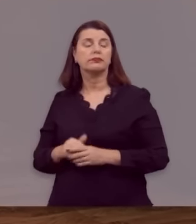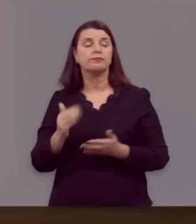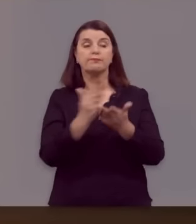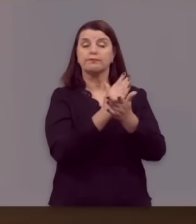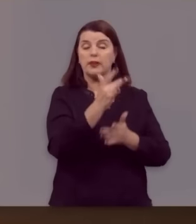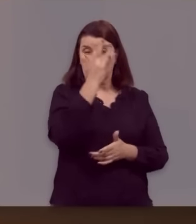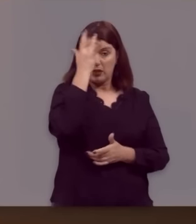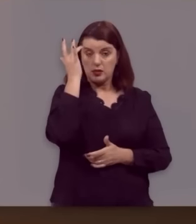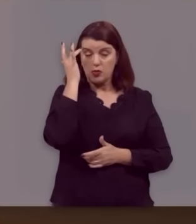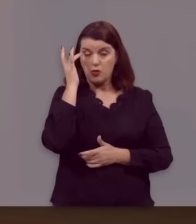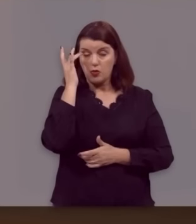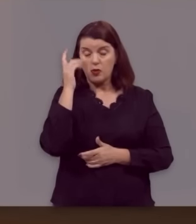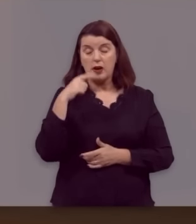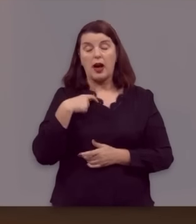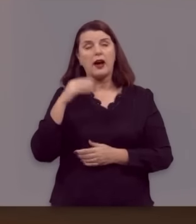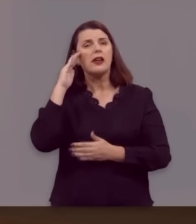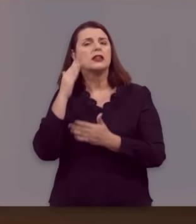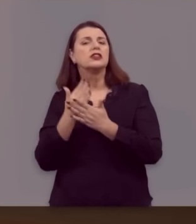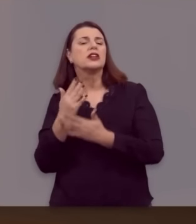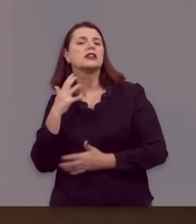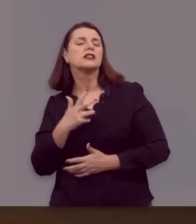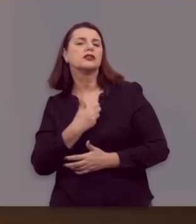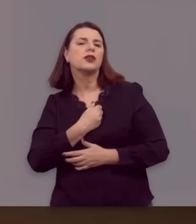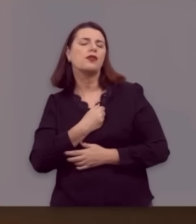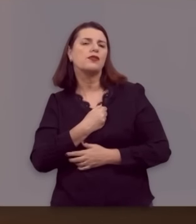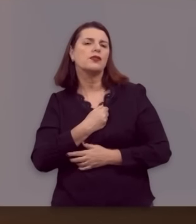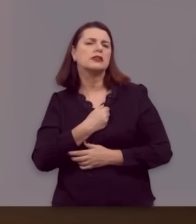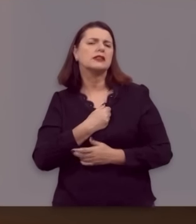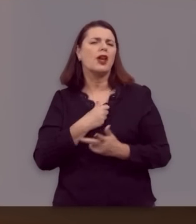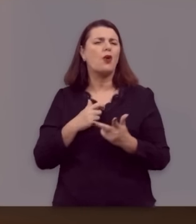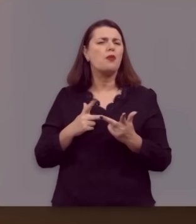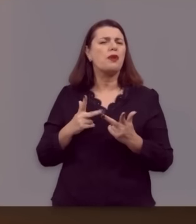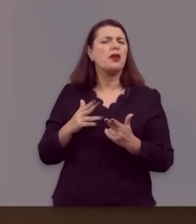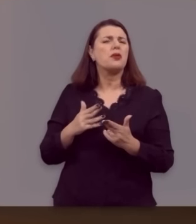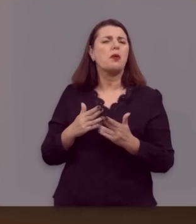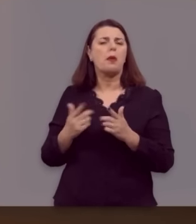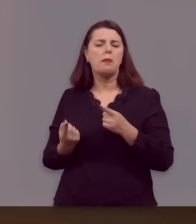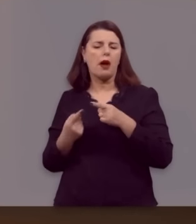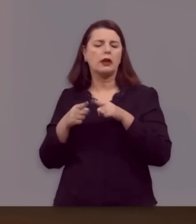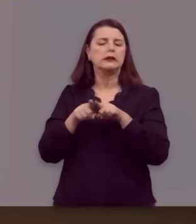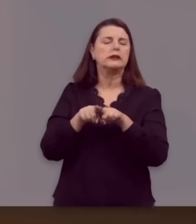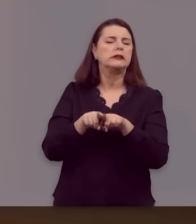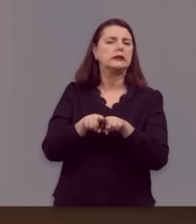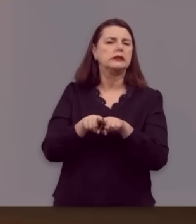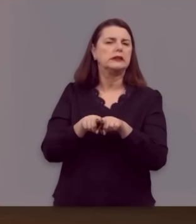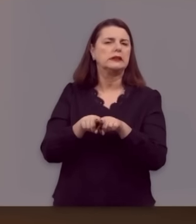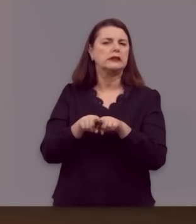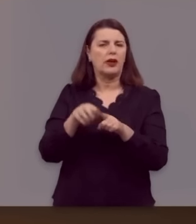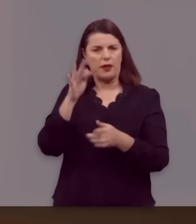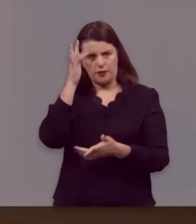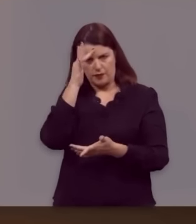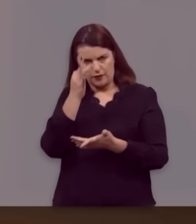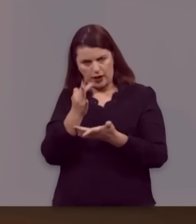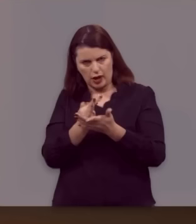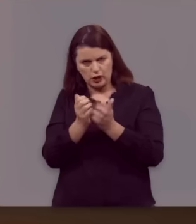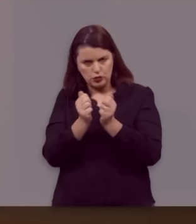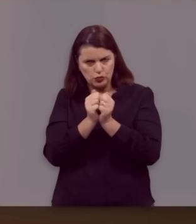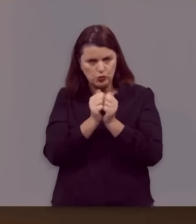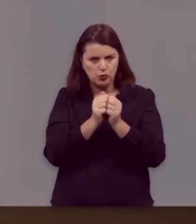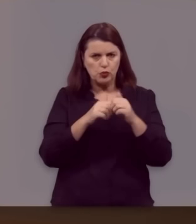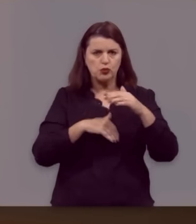Outras acreditam que a salvação é uma espécie de parceria entre a fé e as obras.